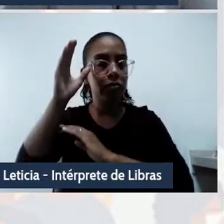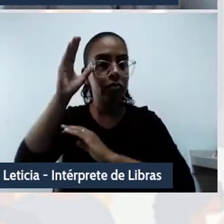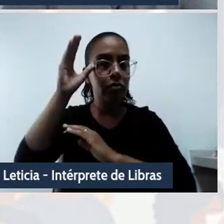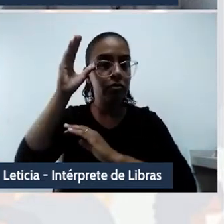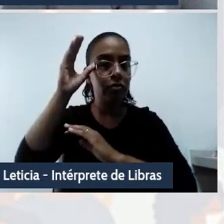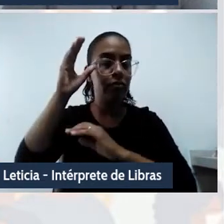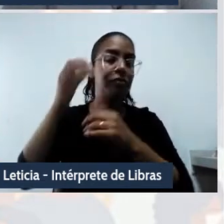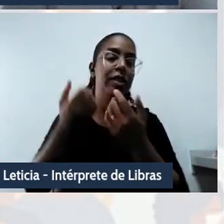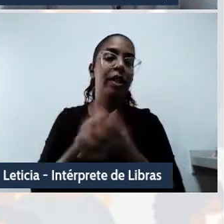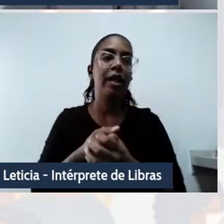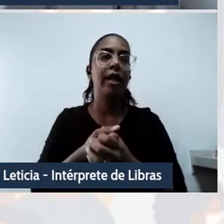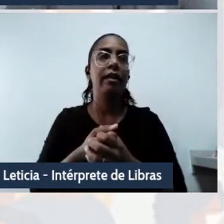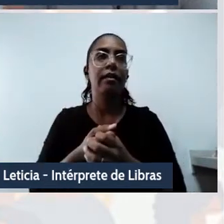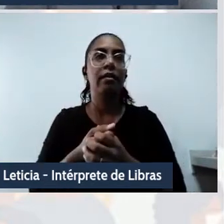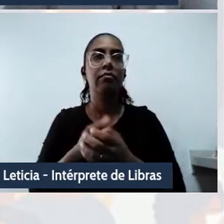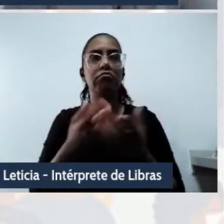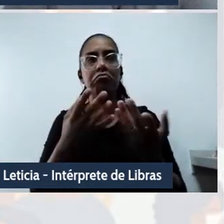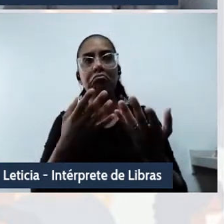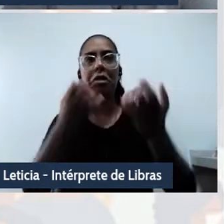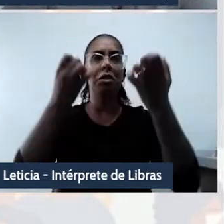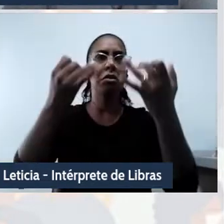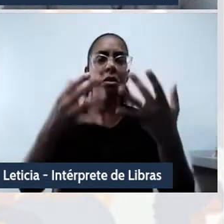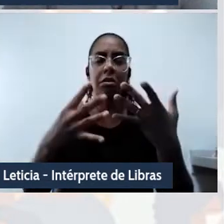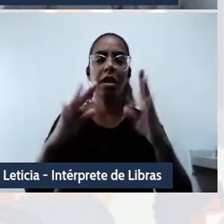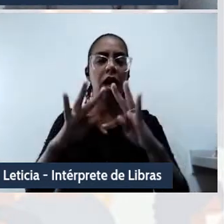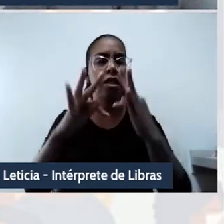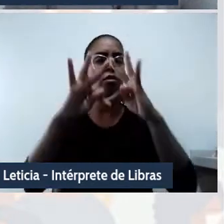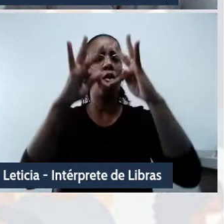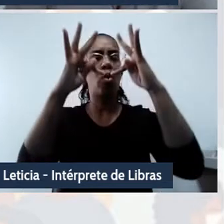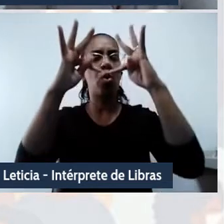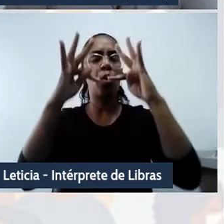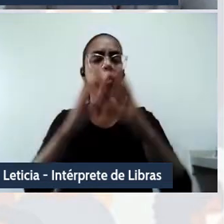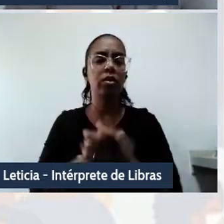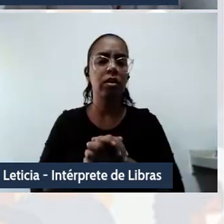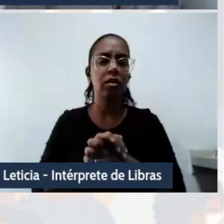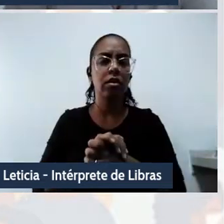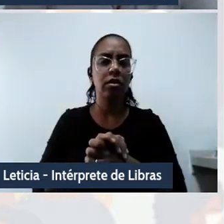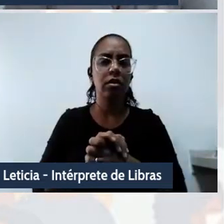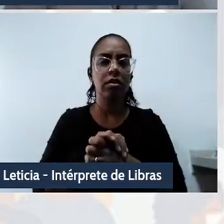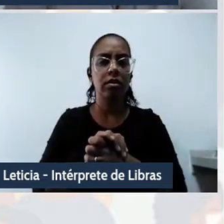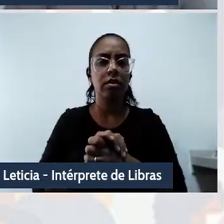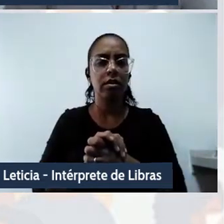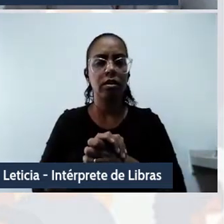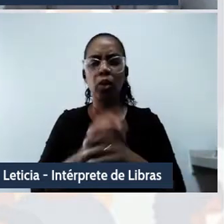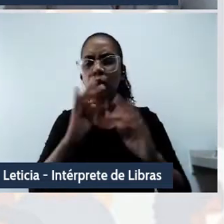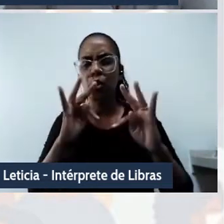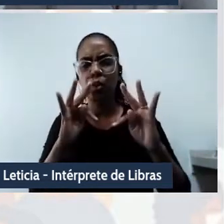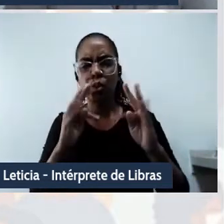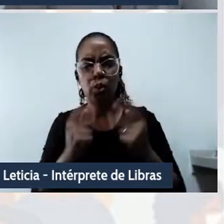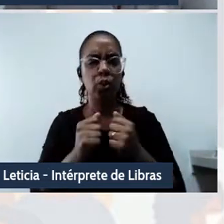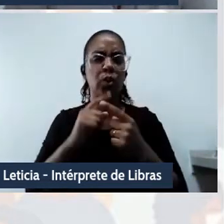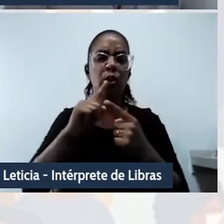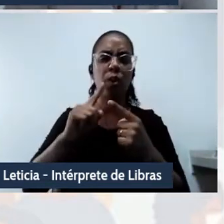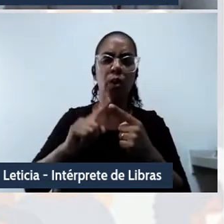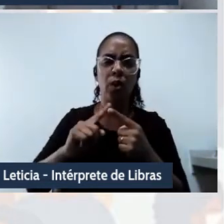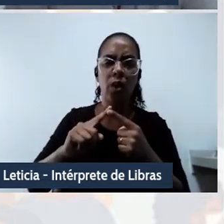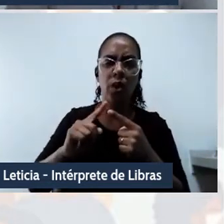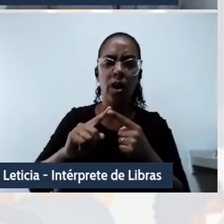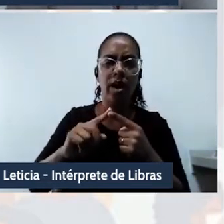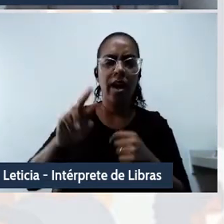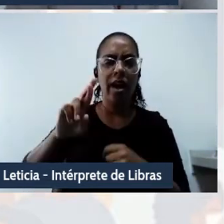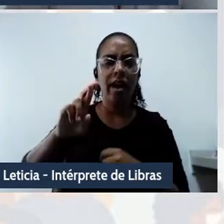tecnodiversidade, recursividade, fragmentação, pode